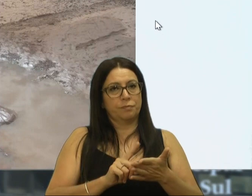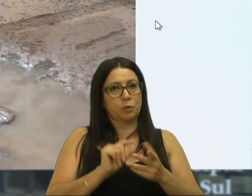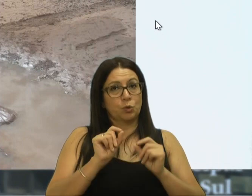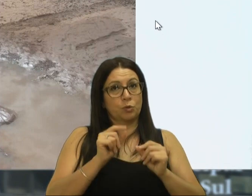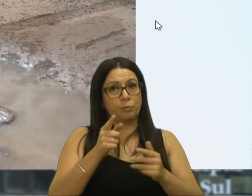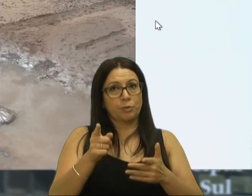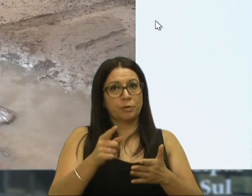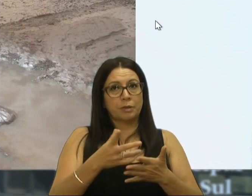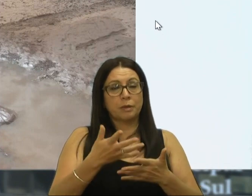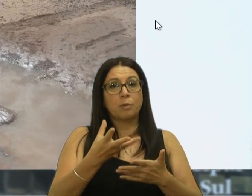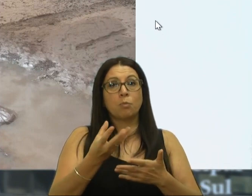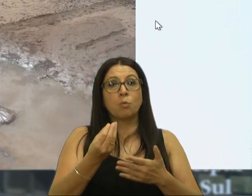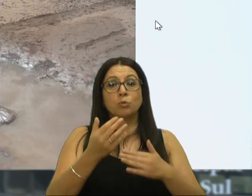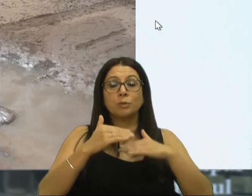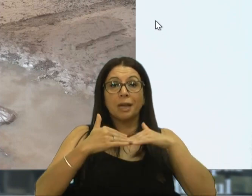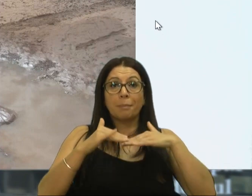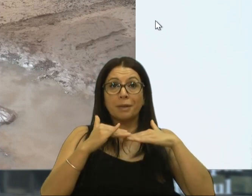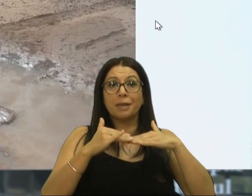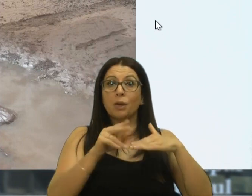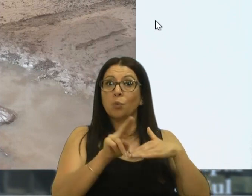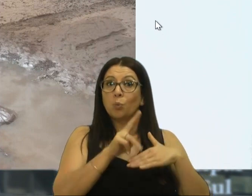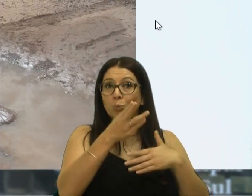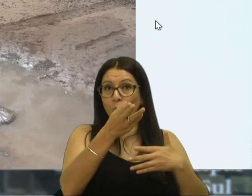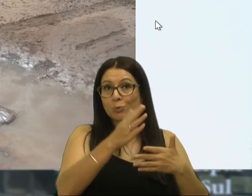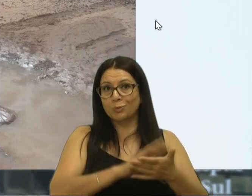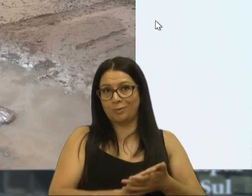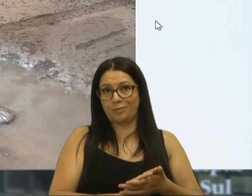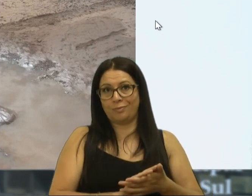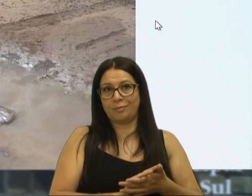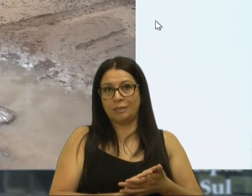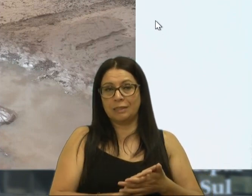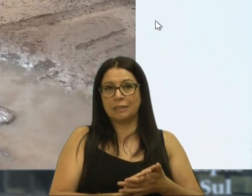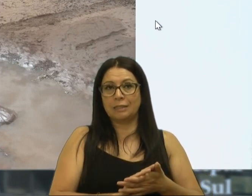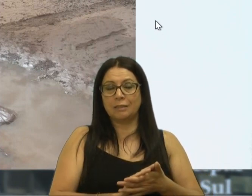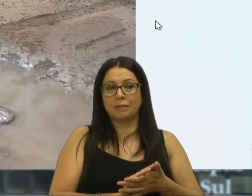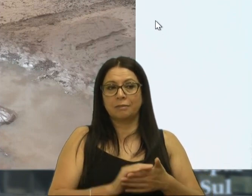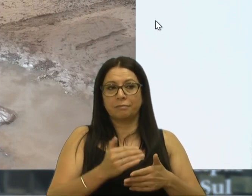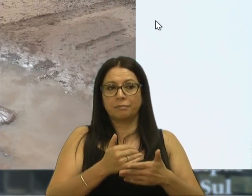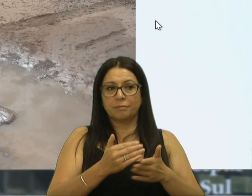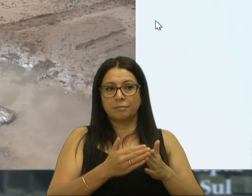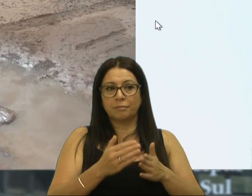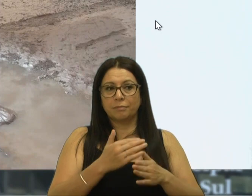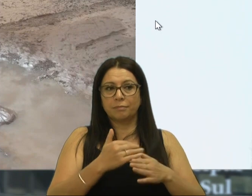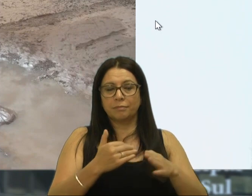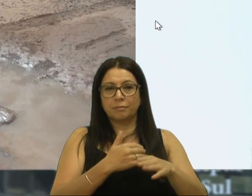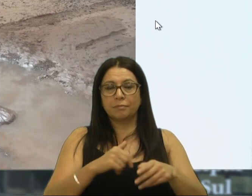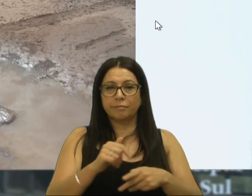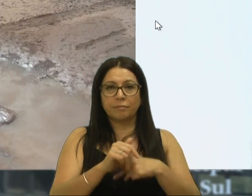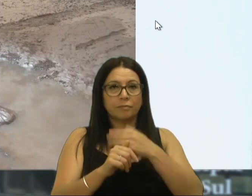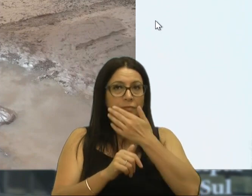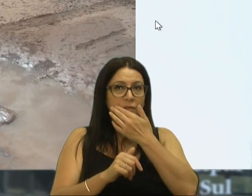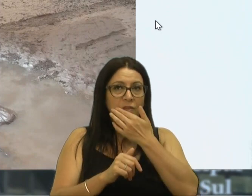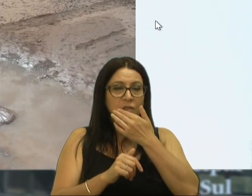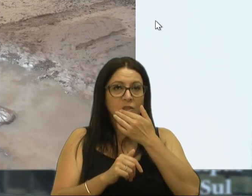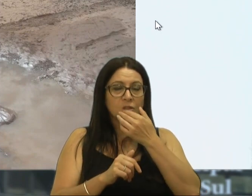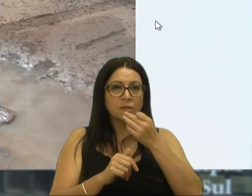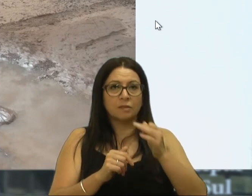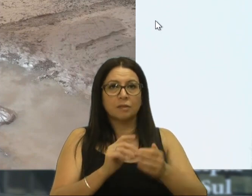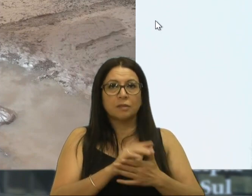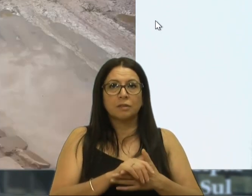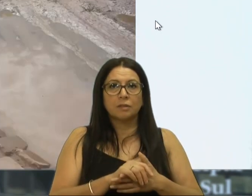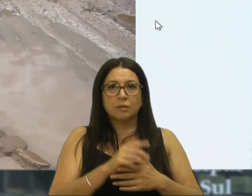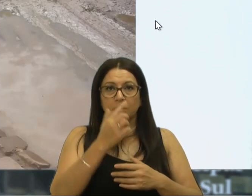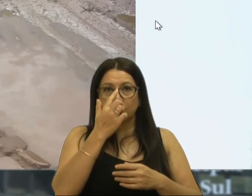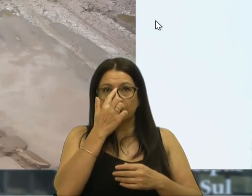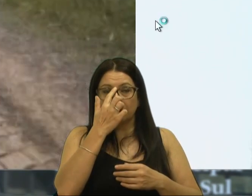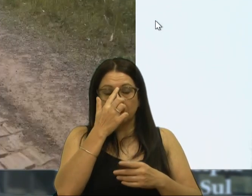essa questão, porque muitos caminhões utilizam essa rotatória, a produção é forte naquela região aí, e aí não só a nossa